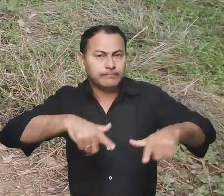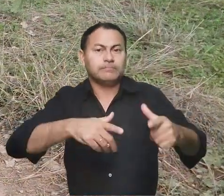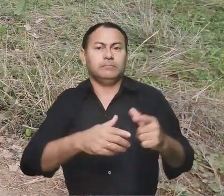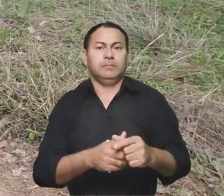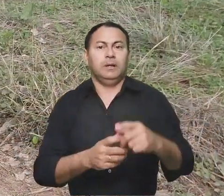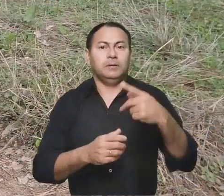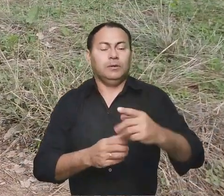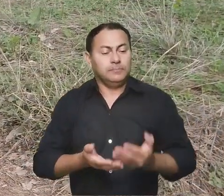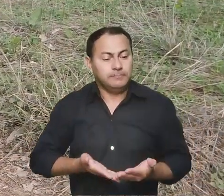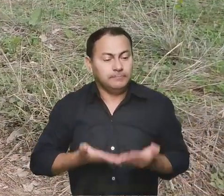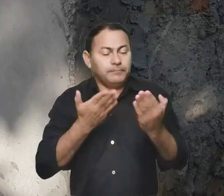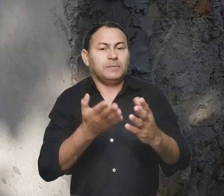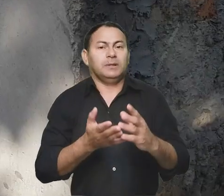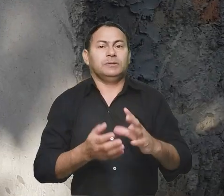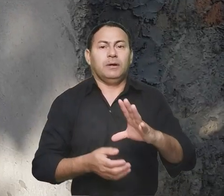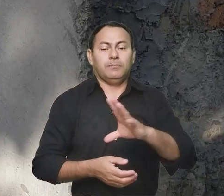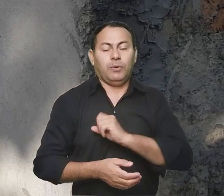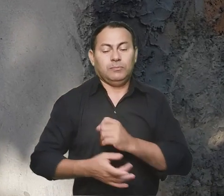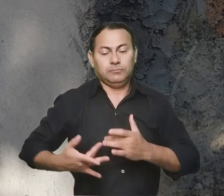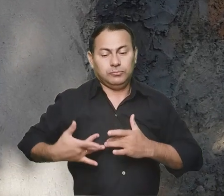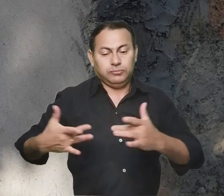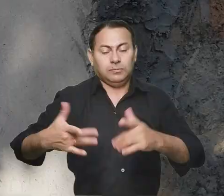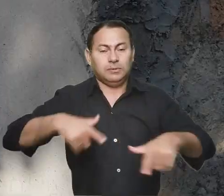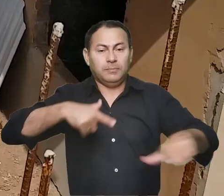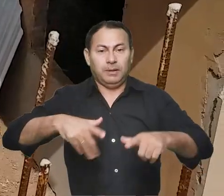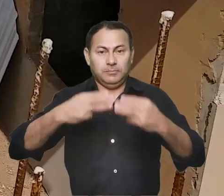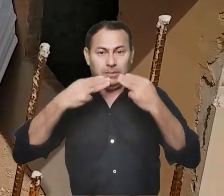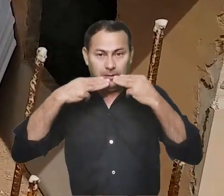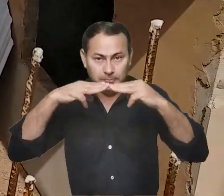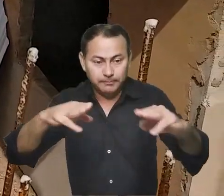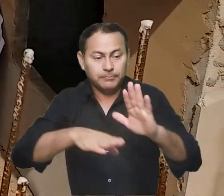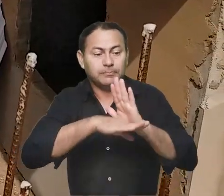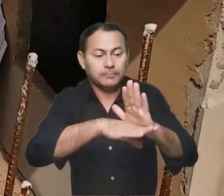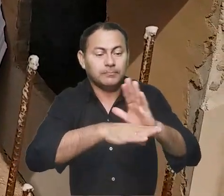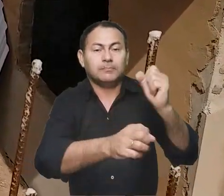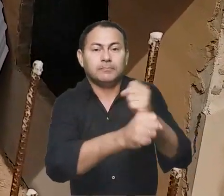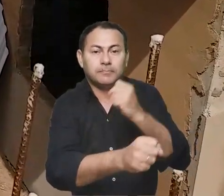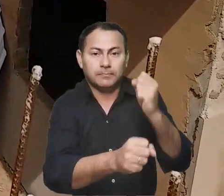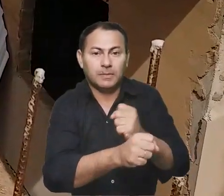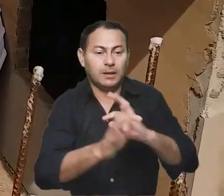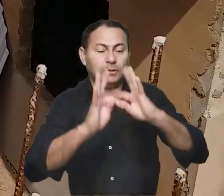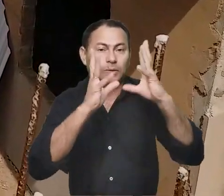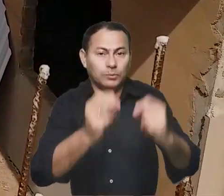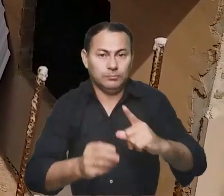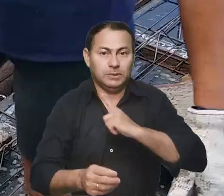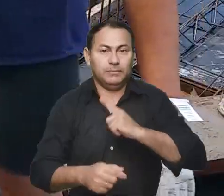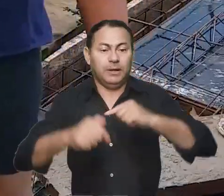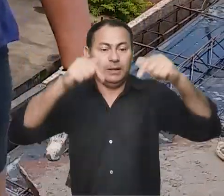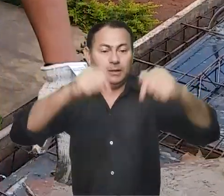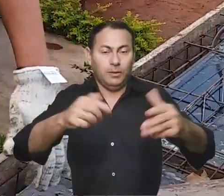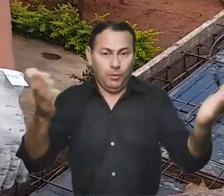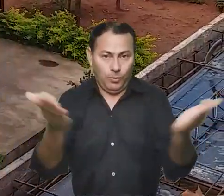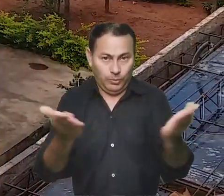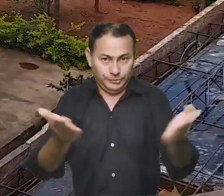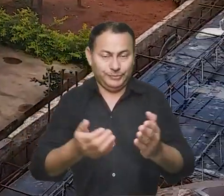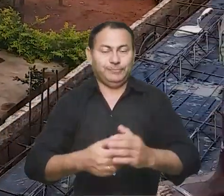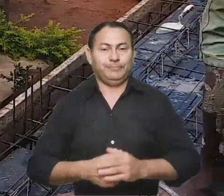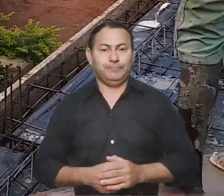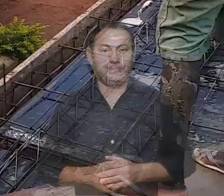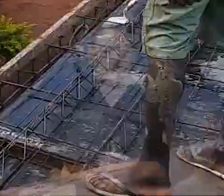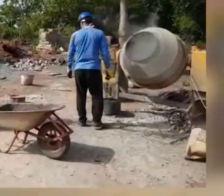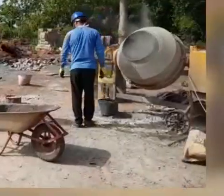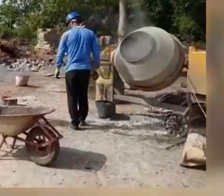do seu trabalho, com a sua doação generosa da vida pela missão, ajudaram a construir tudo o que temos aqui hoje.